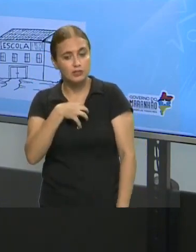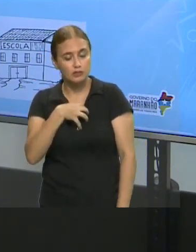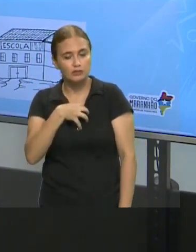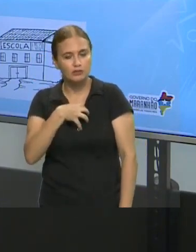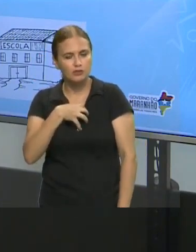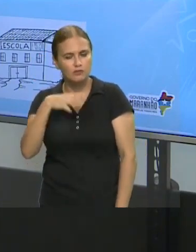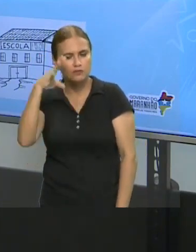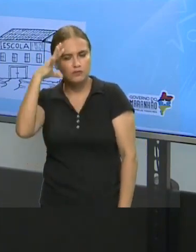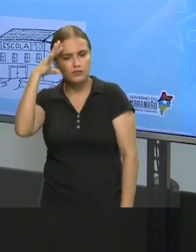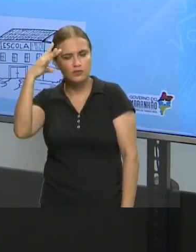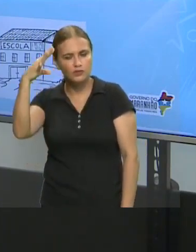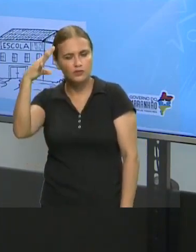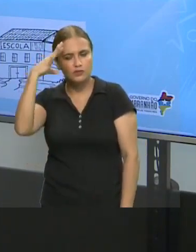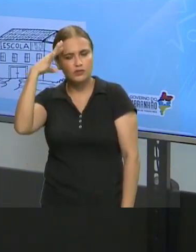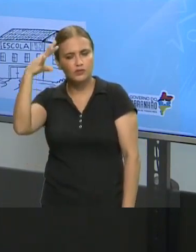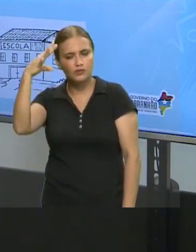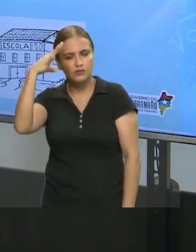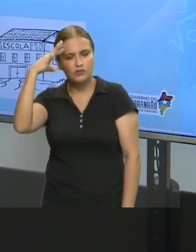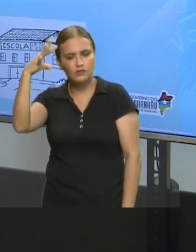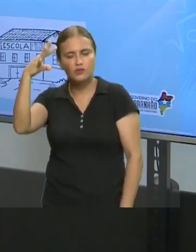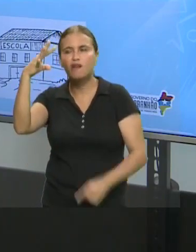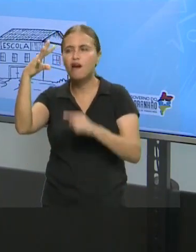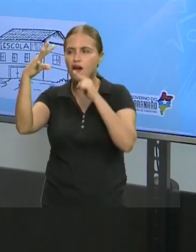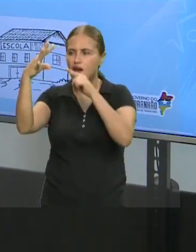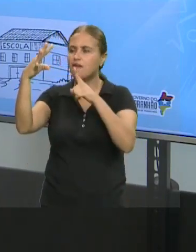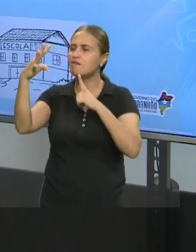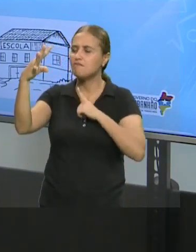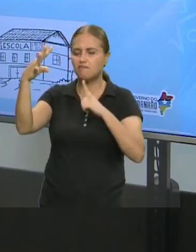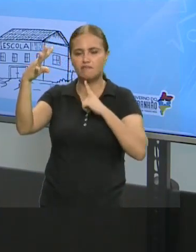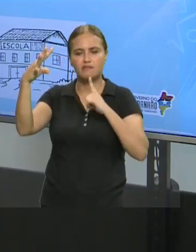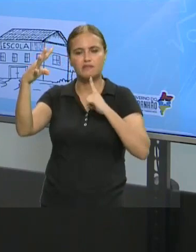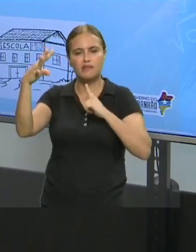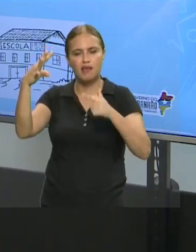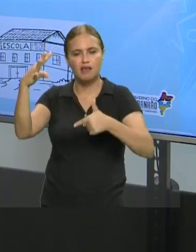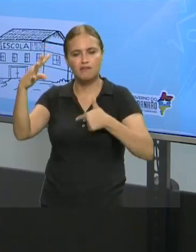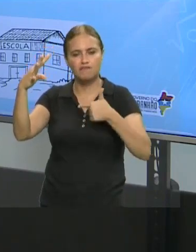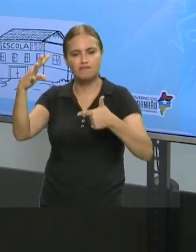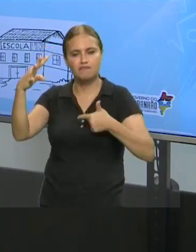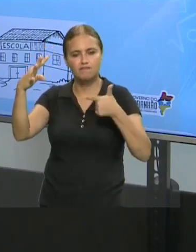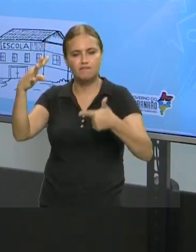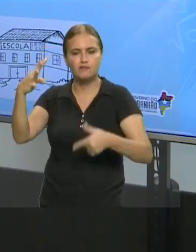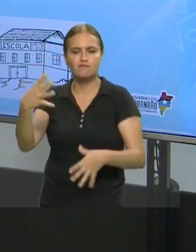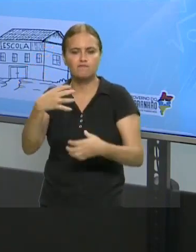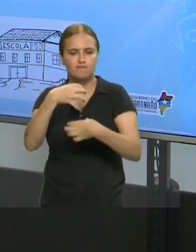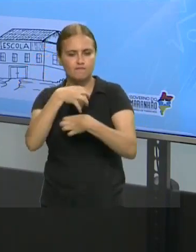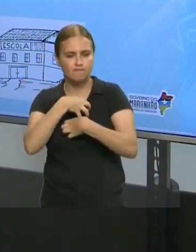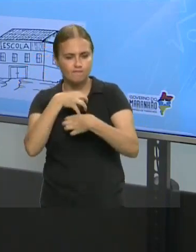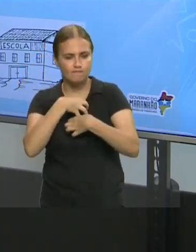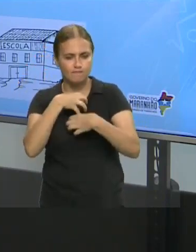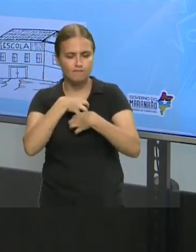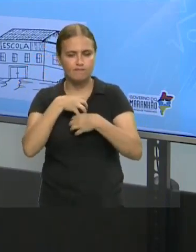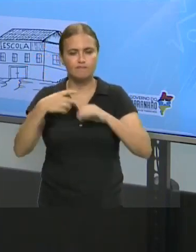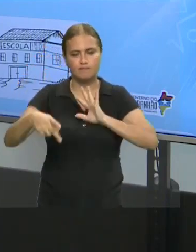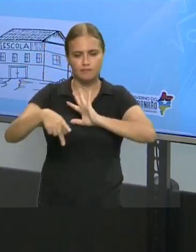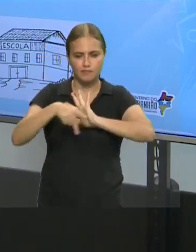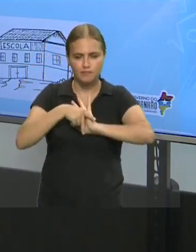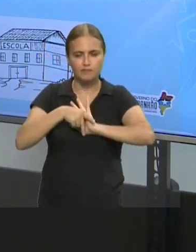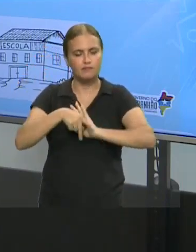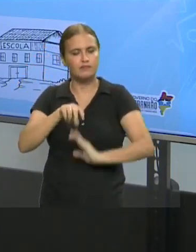sonho ganha uma perspectiva de batalha e de sensação de pertencimento.